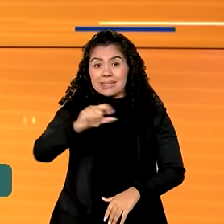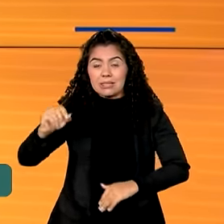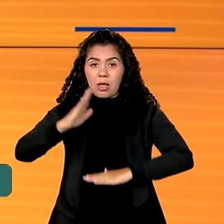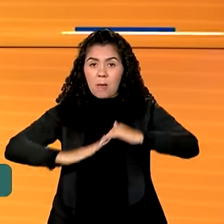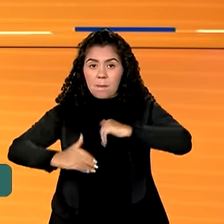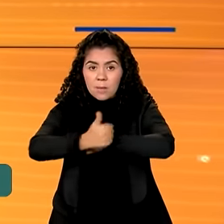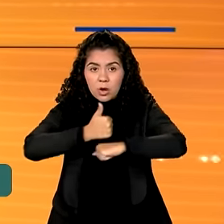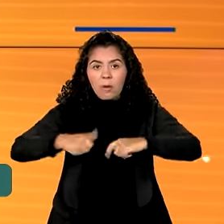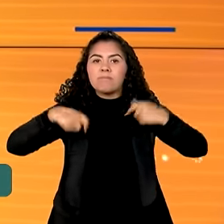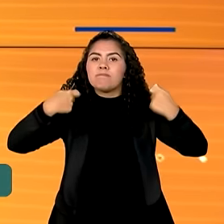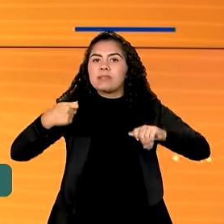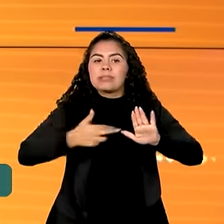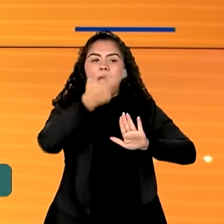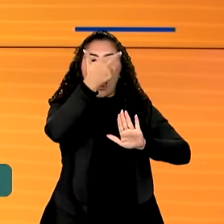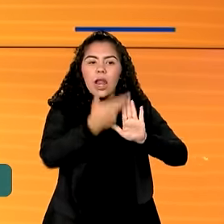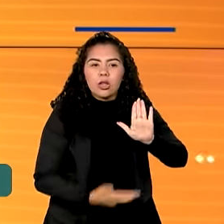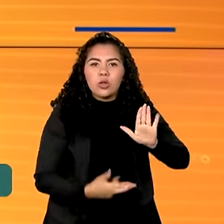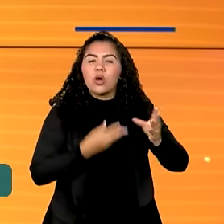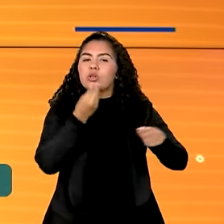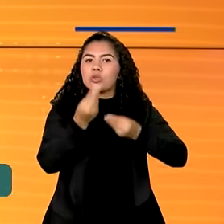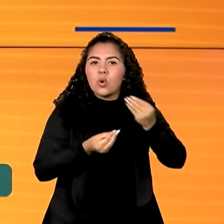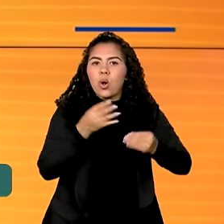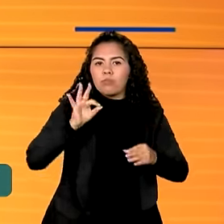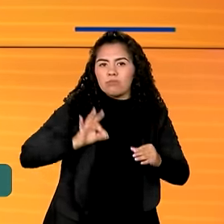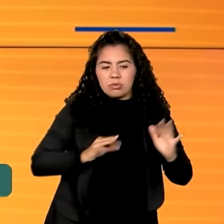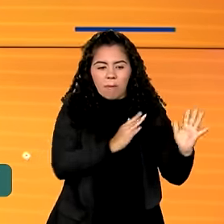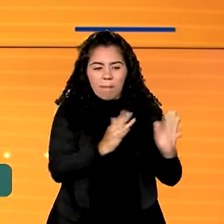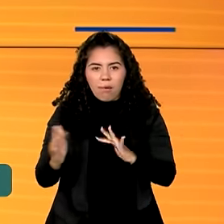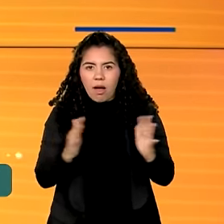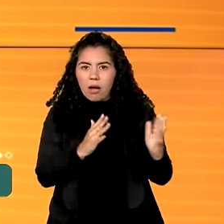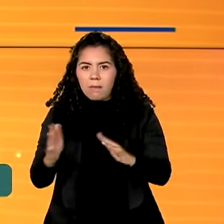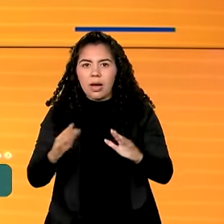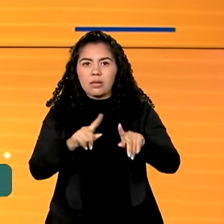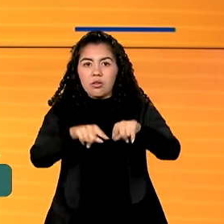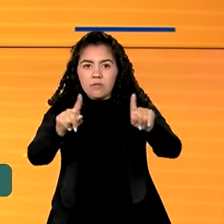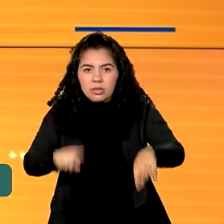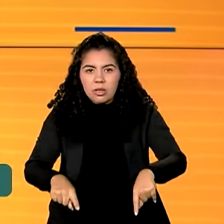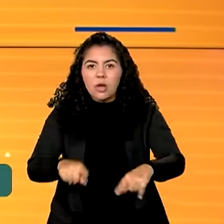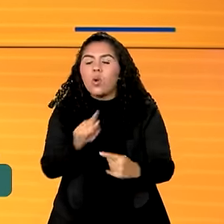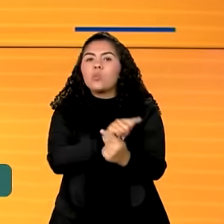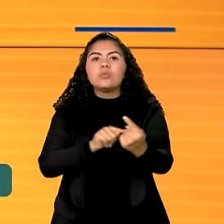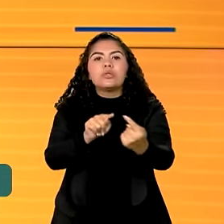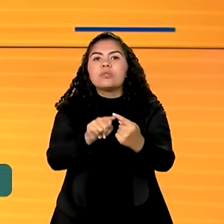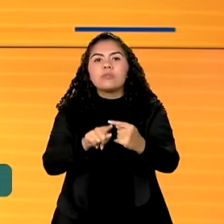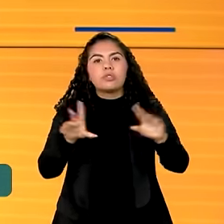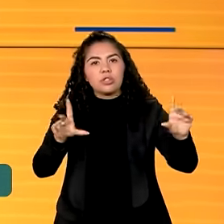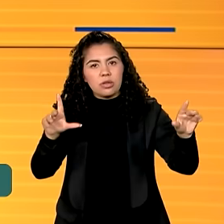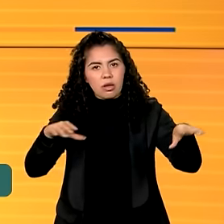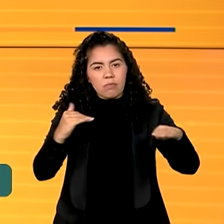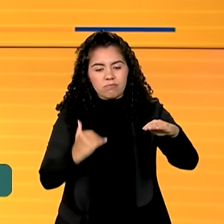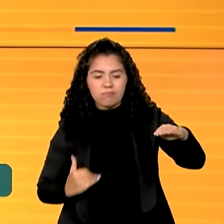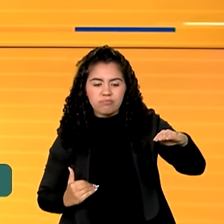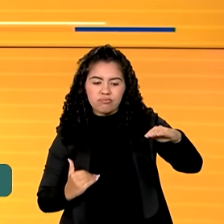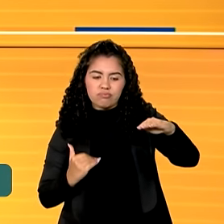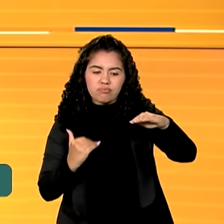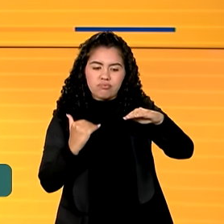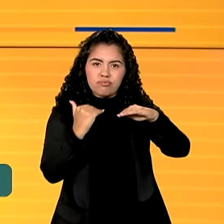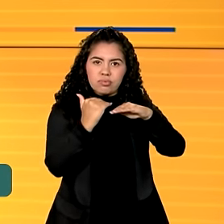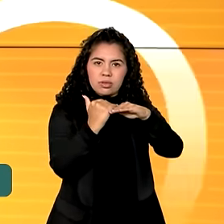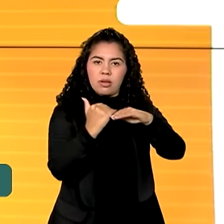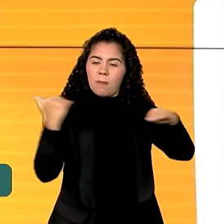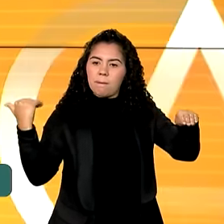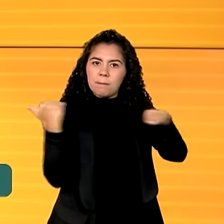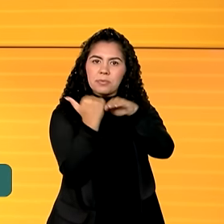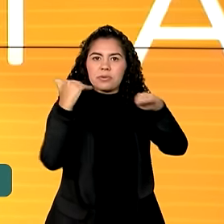relatórios sobre os vencimentos dos funcionários. Com isso, ela busca eliminar a diferença de salários entre homens e mulheres, que